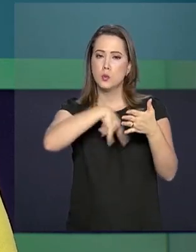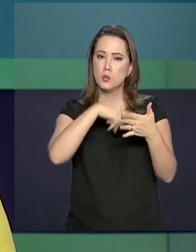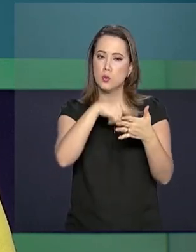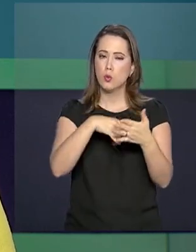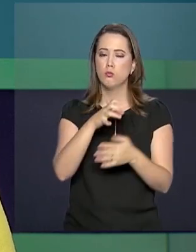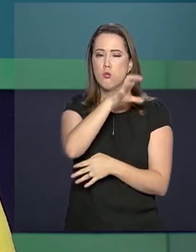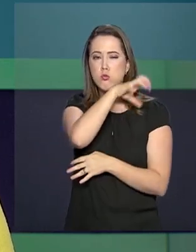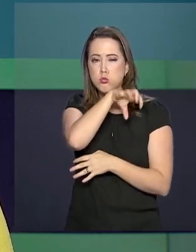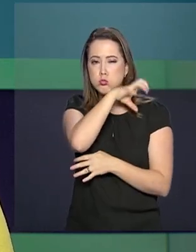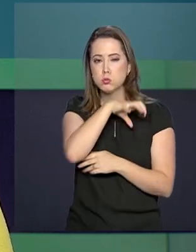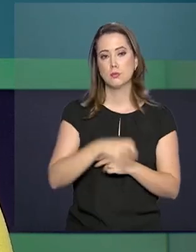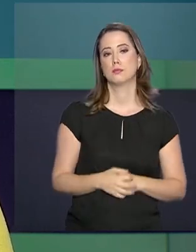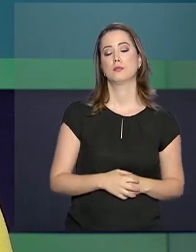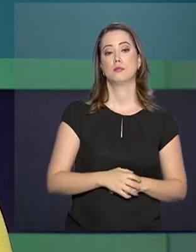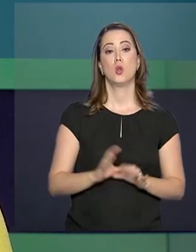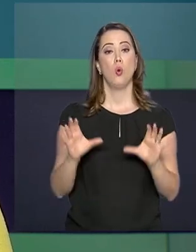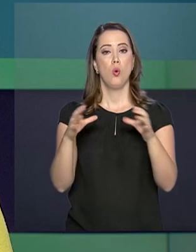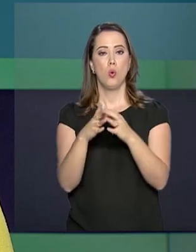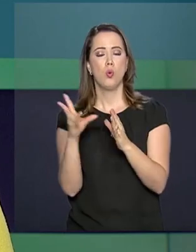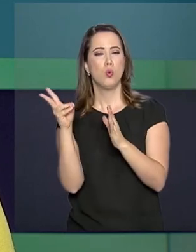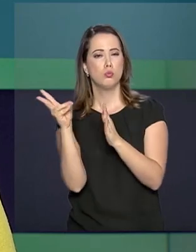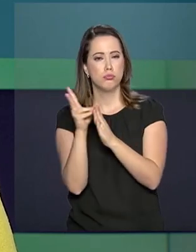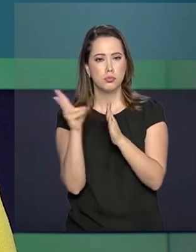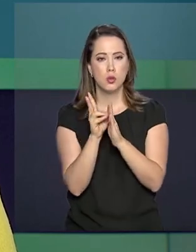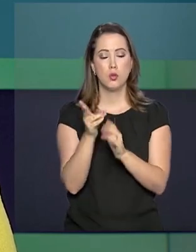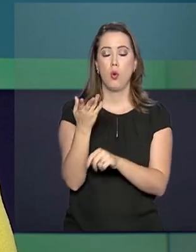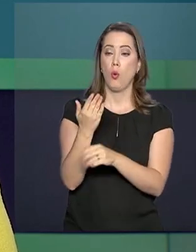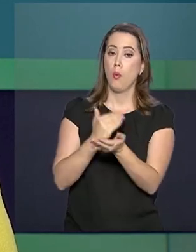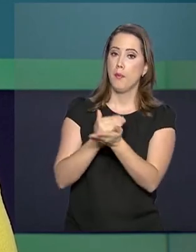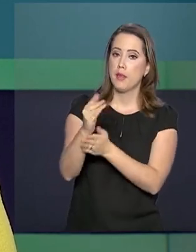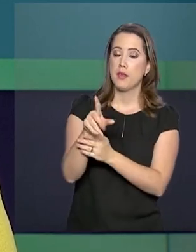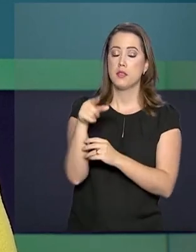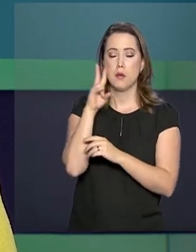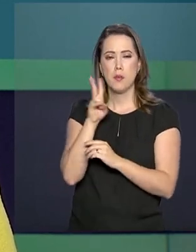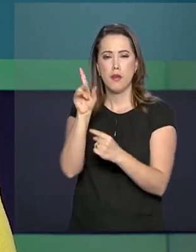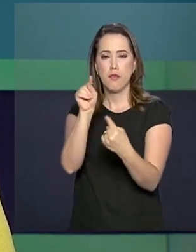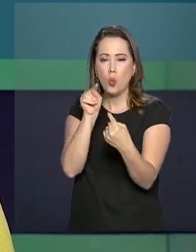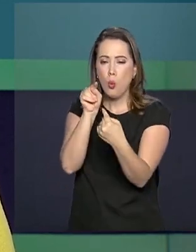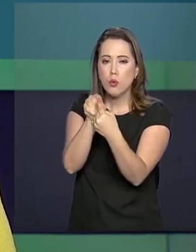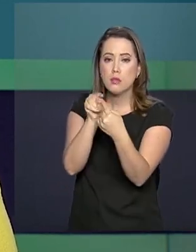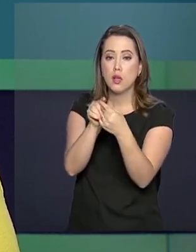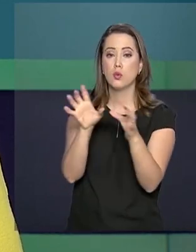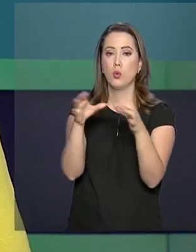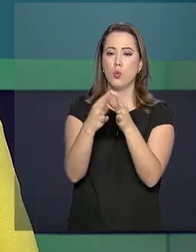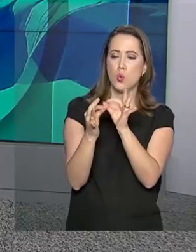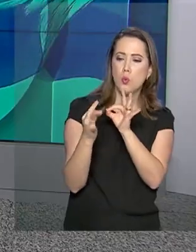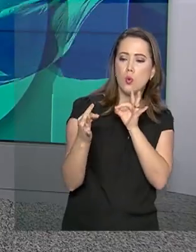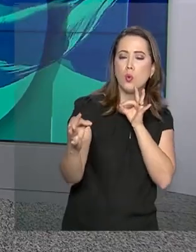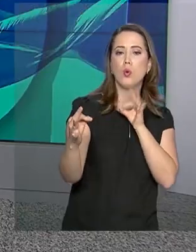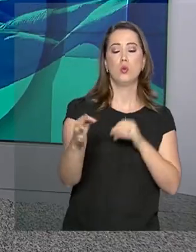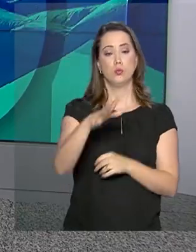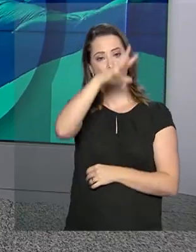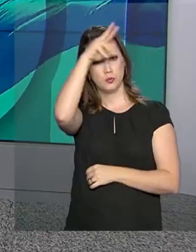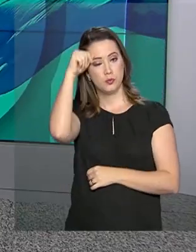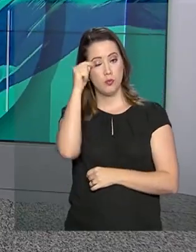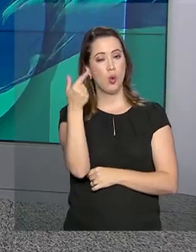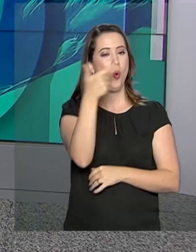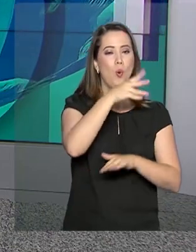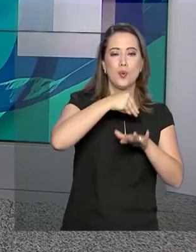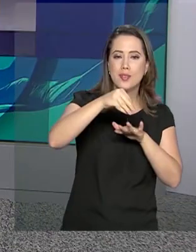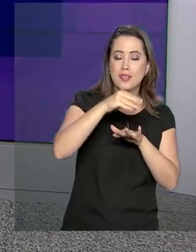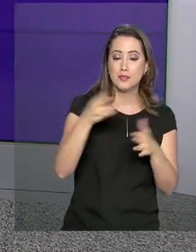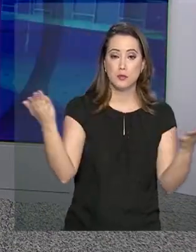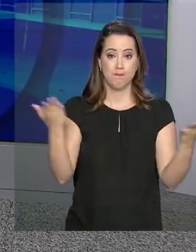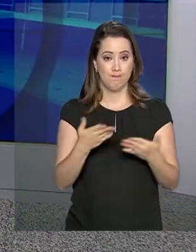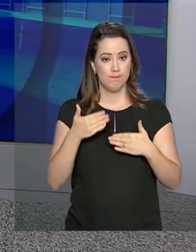E a Fundação Nacional do Índio começa a expedição para tentar contato com um grupo isolado no Amazonas. Essas e outras notícias